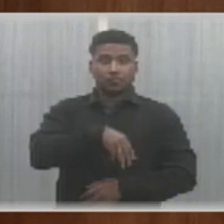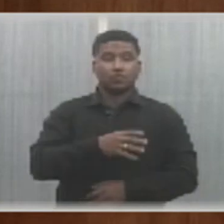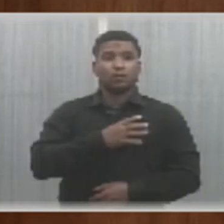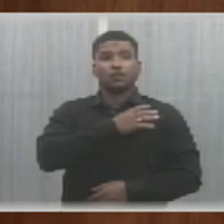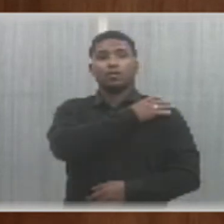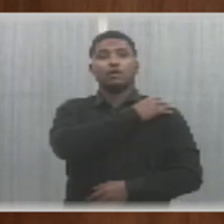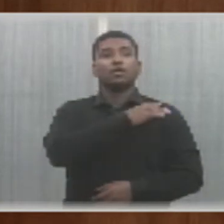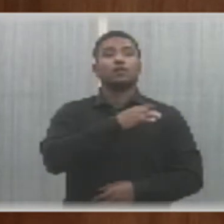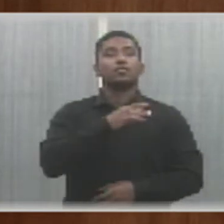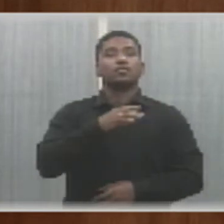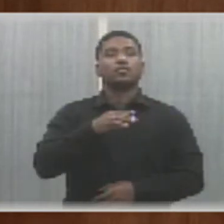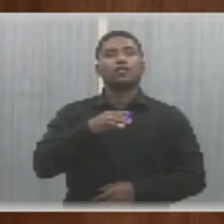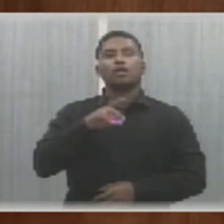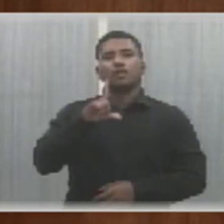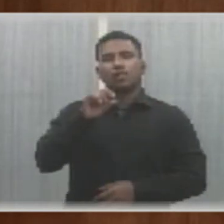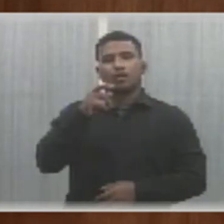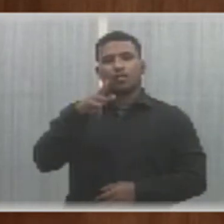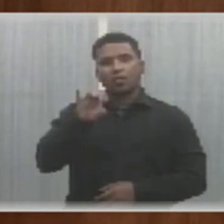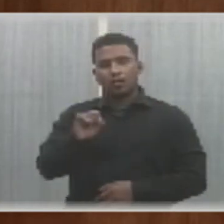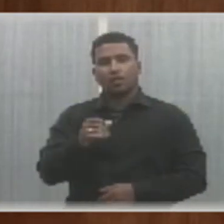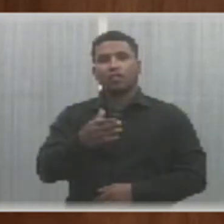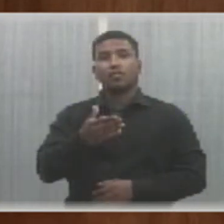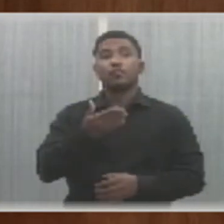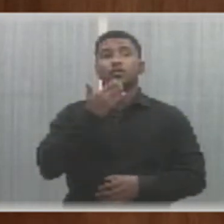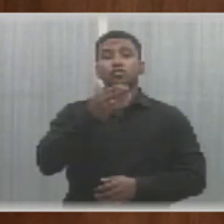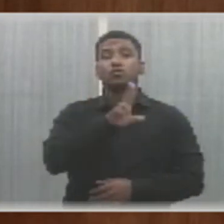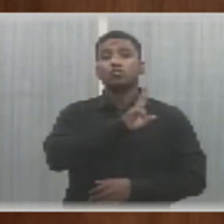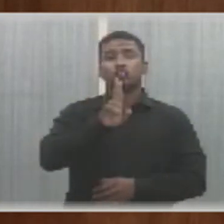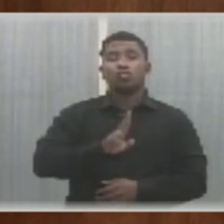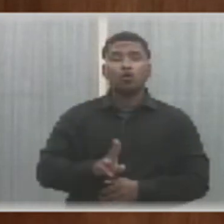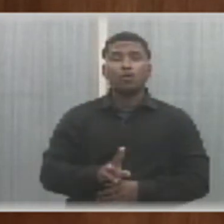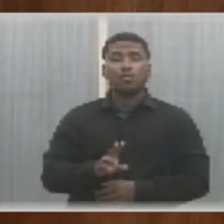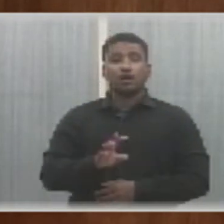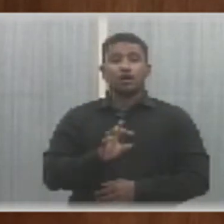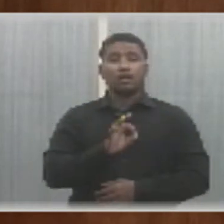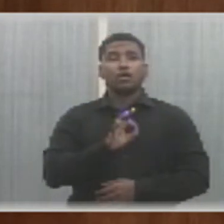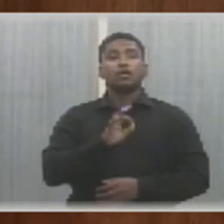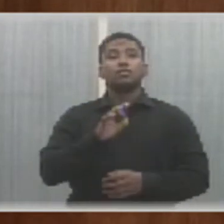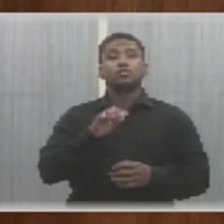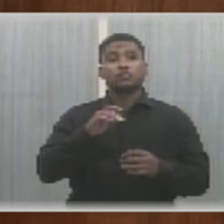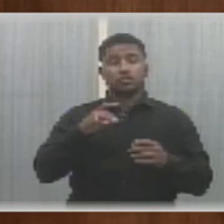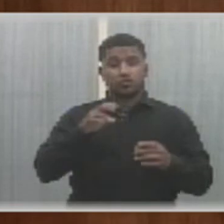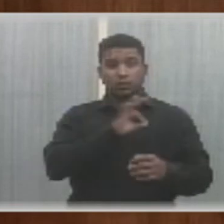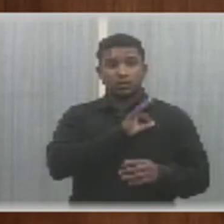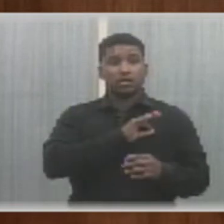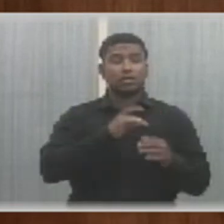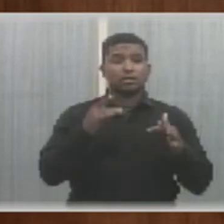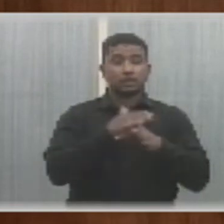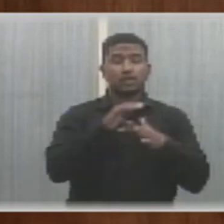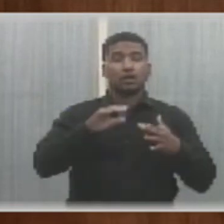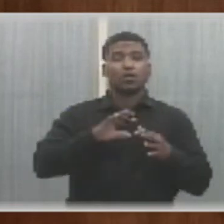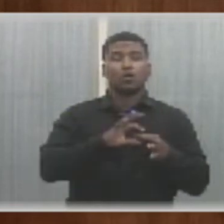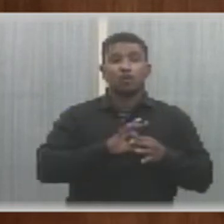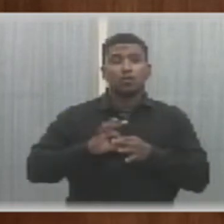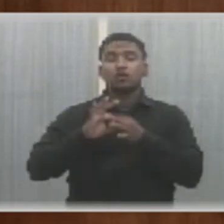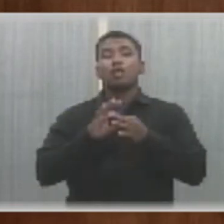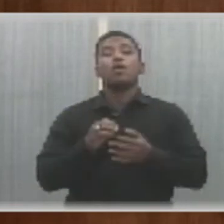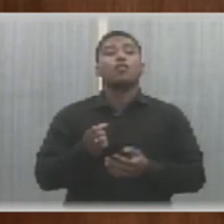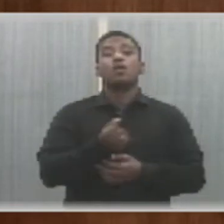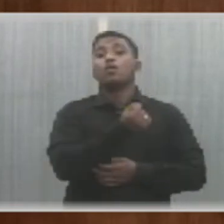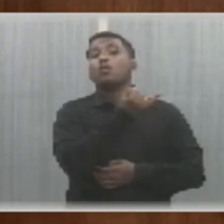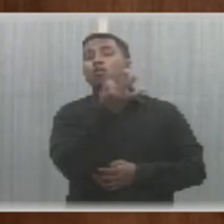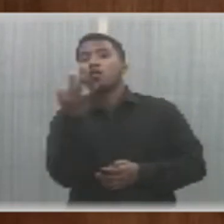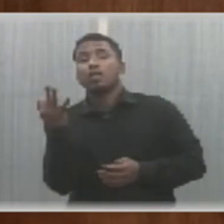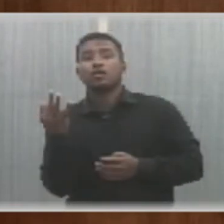Cheivan Lopes da Silva, a relação nominal dos oficiais lotados na cidade de União, bem como o número do